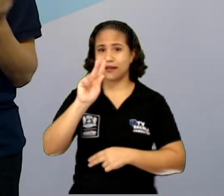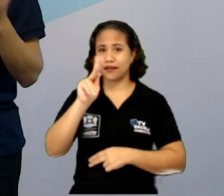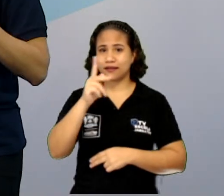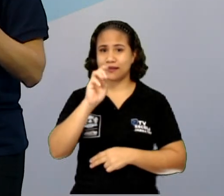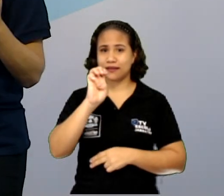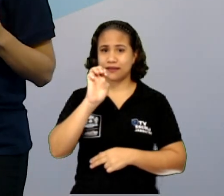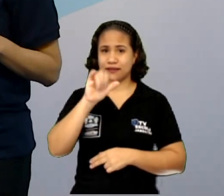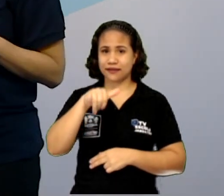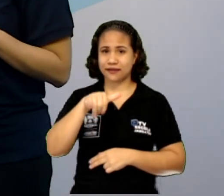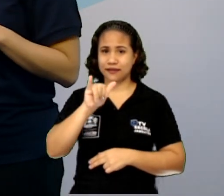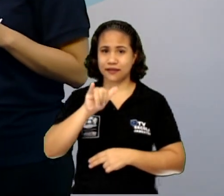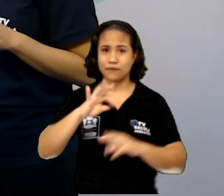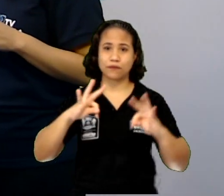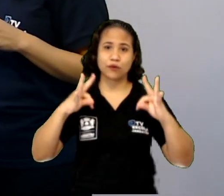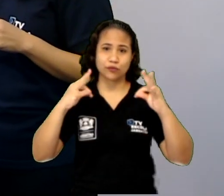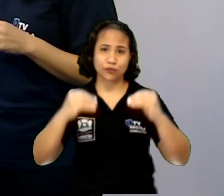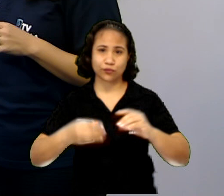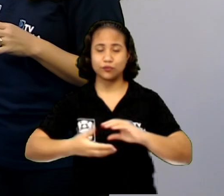para todos.